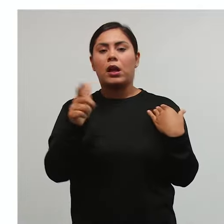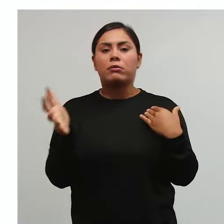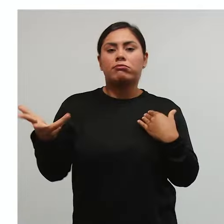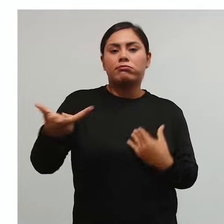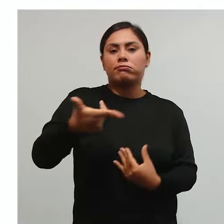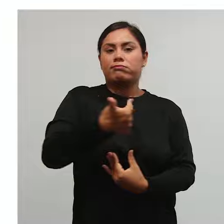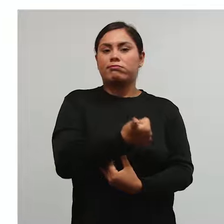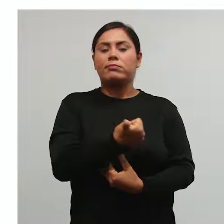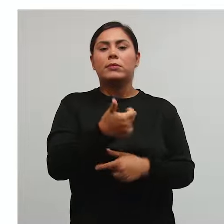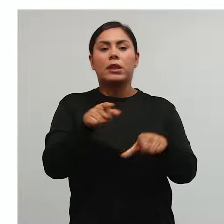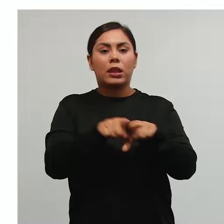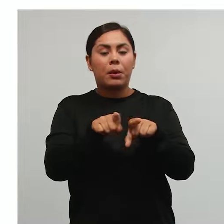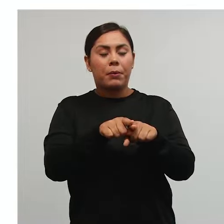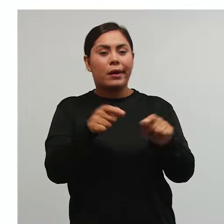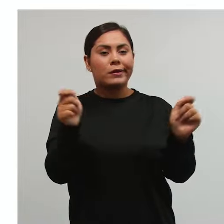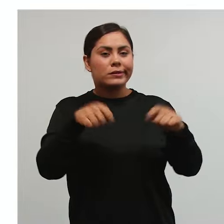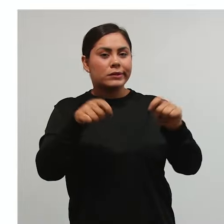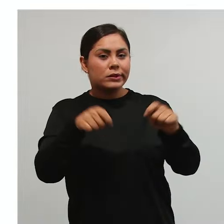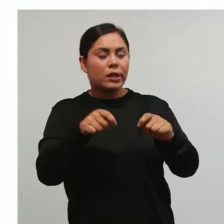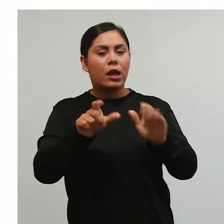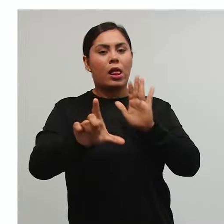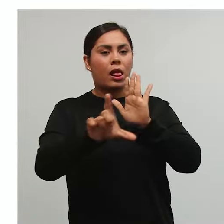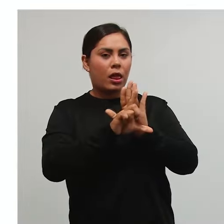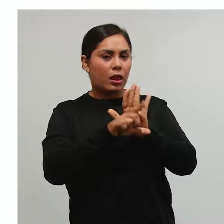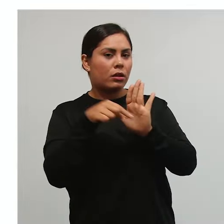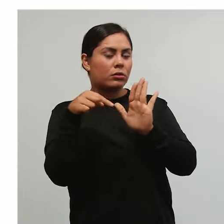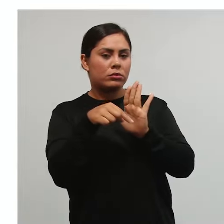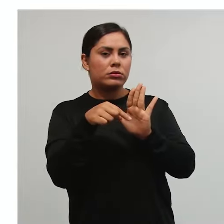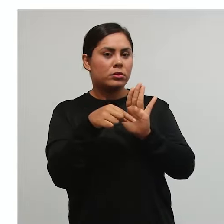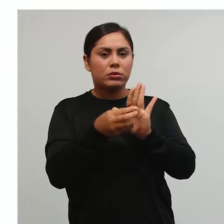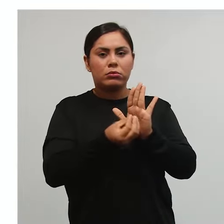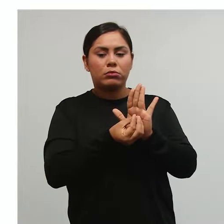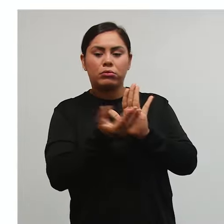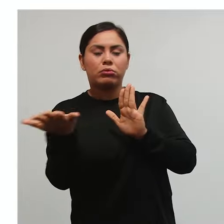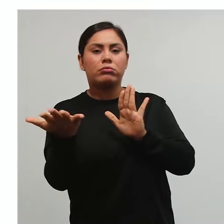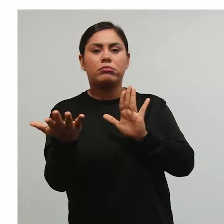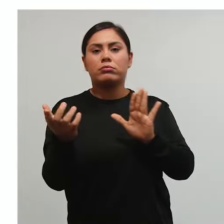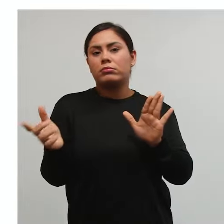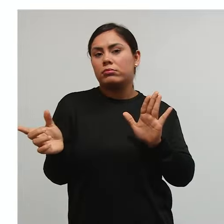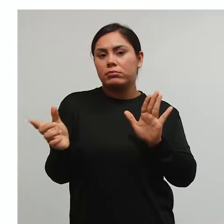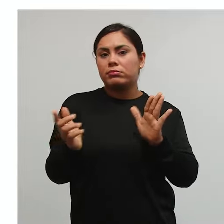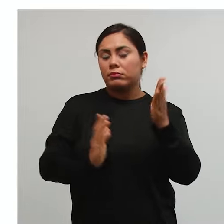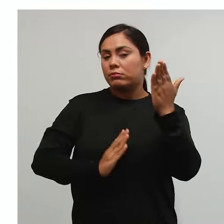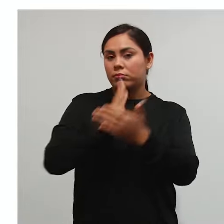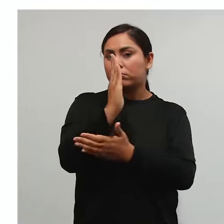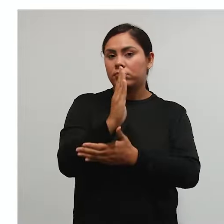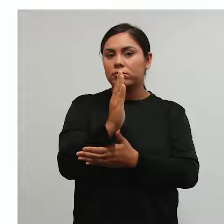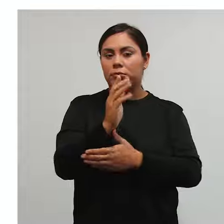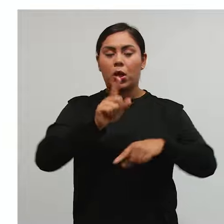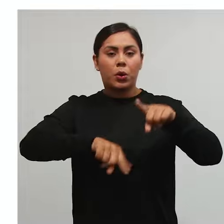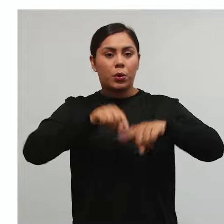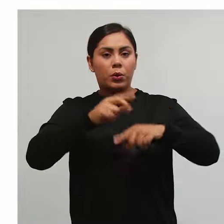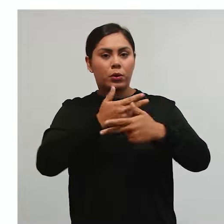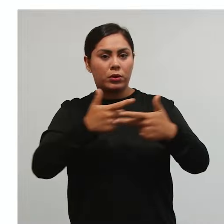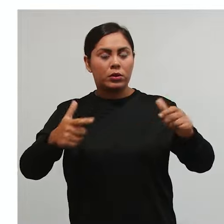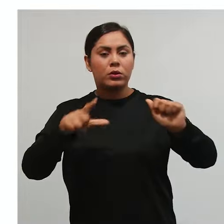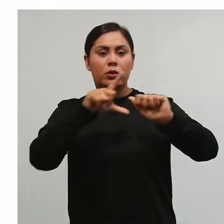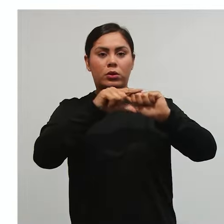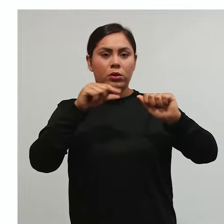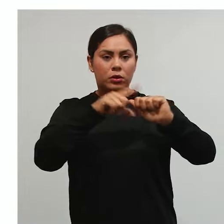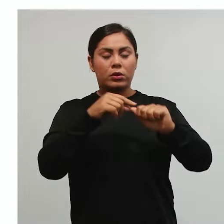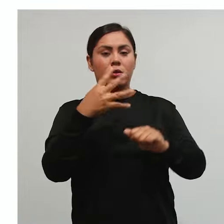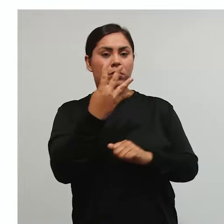qualificá-la a denominação dada pela lei ou a destinação legal do produto da sua arrecadação. Isso aí está lá no artigo